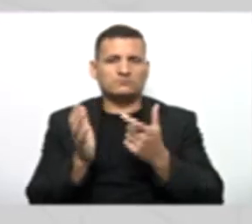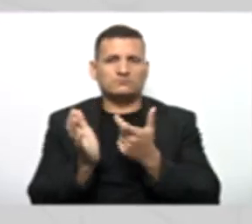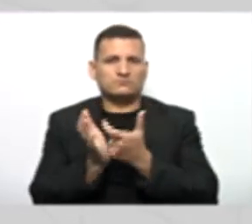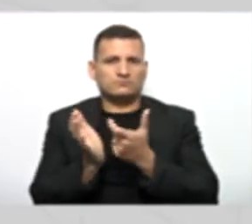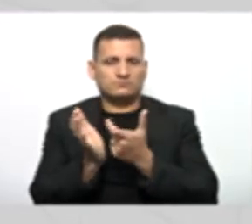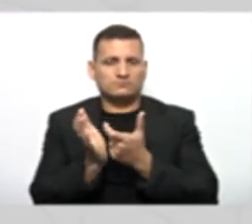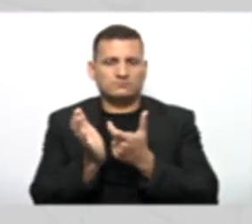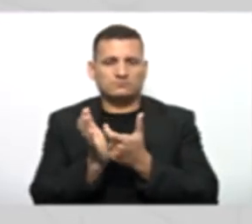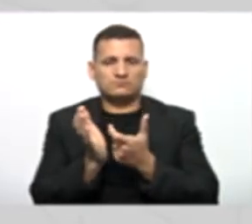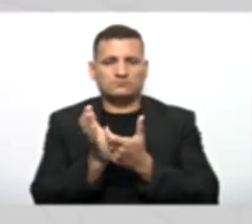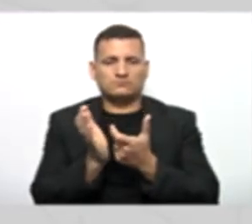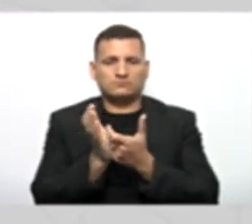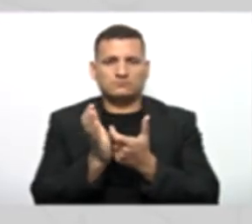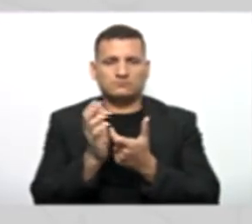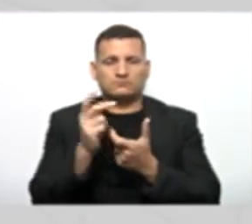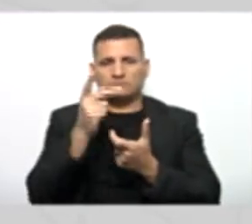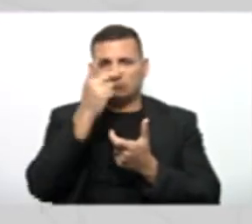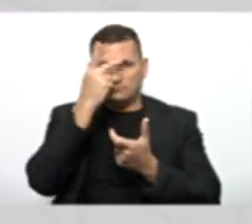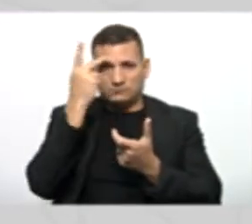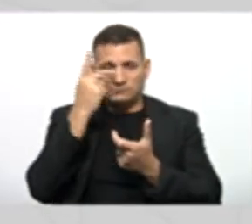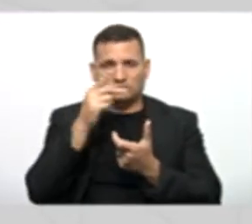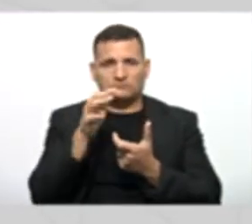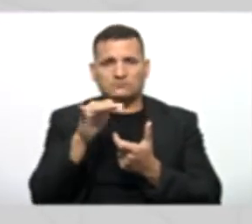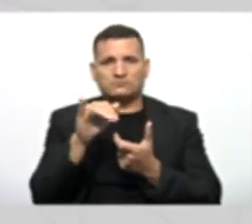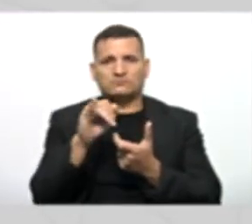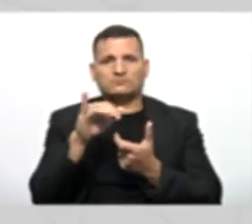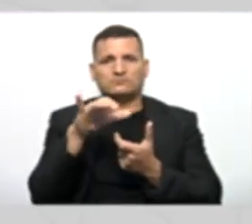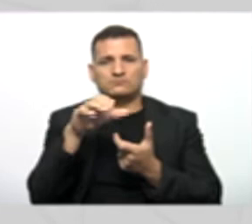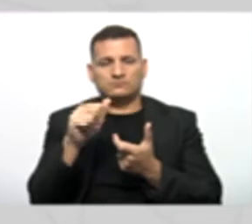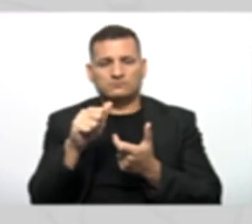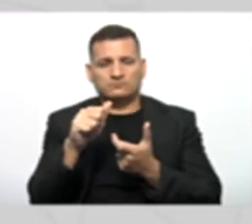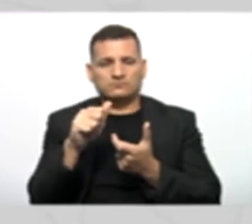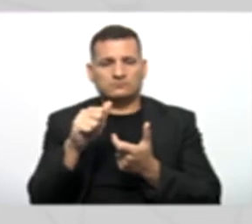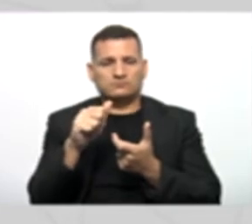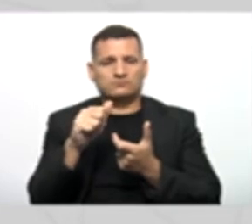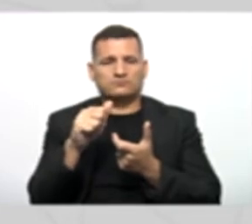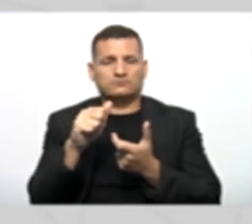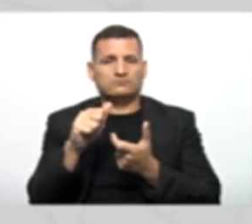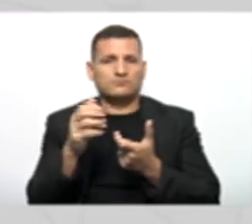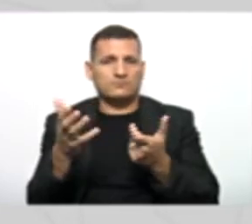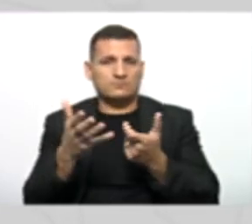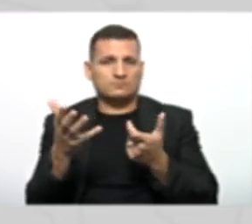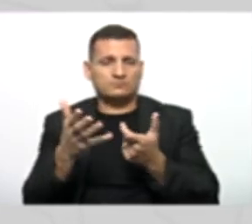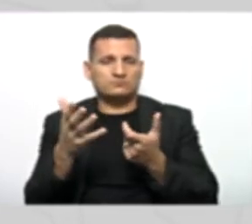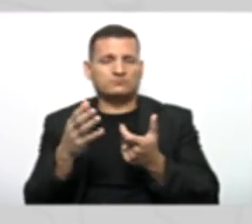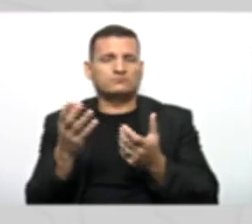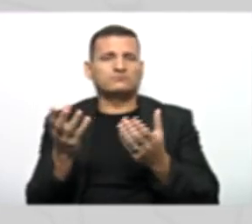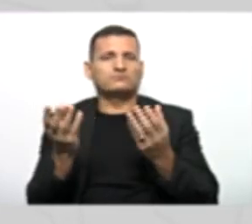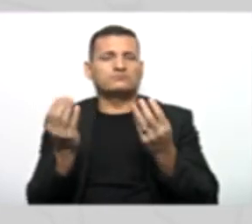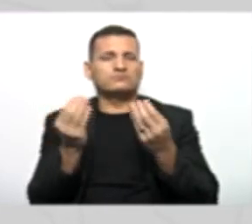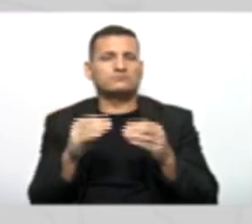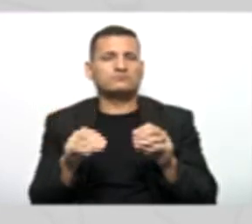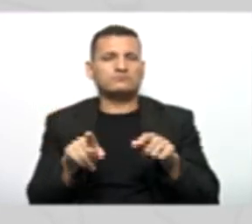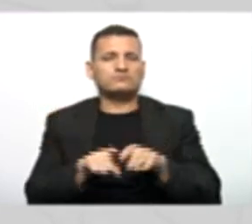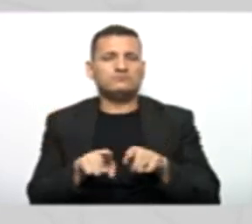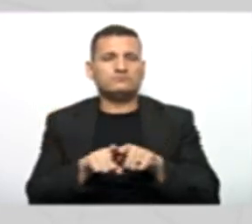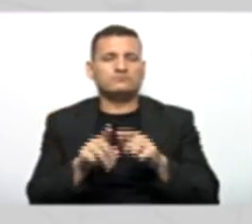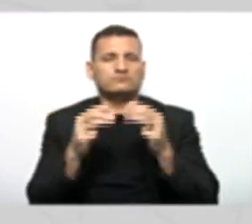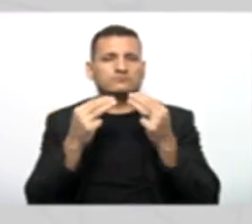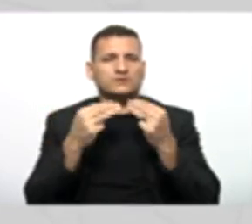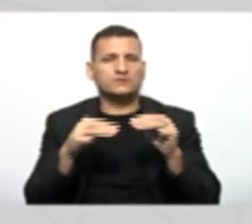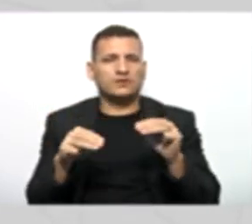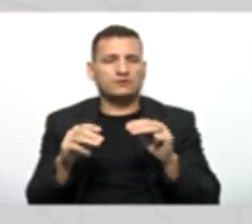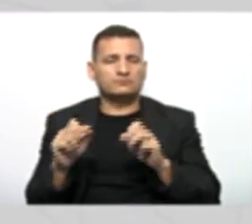física. Agora sim, nós podemos colocar aqui ainda dentro do método construtor aquela mensagem para confirmar que o nosso objeto foi